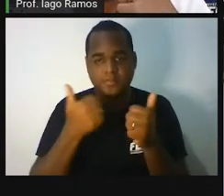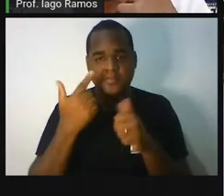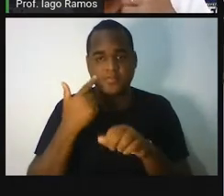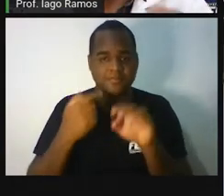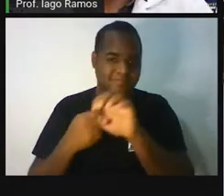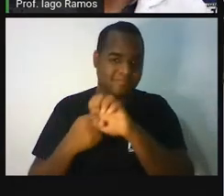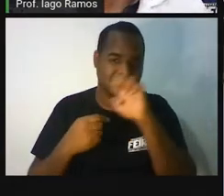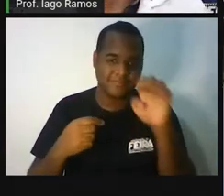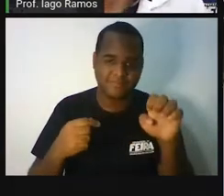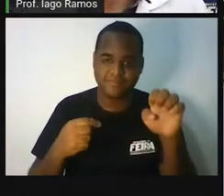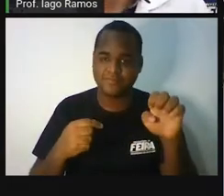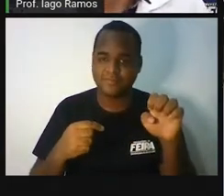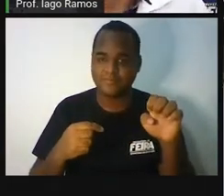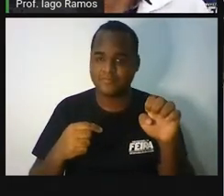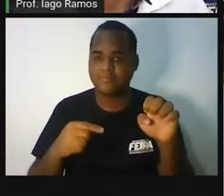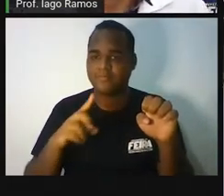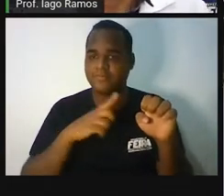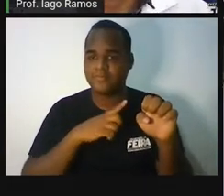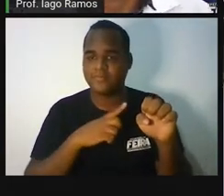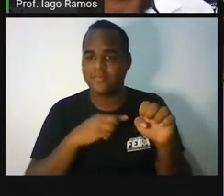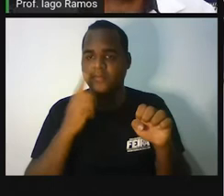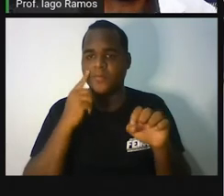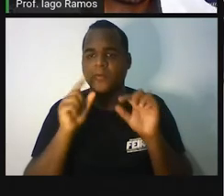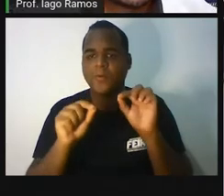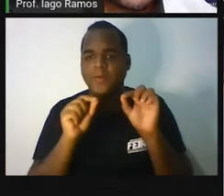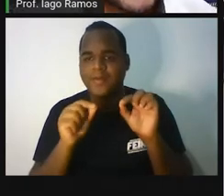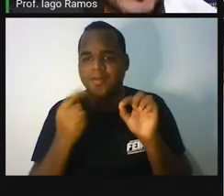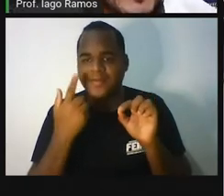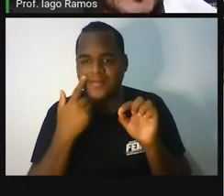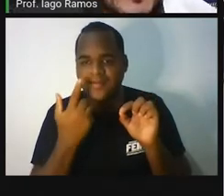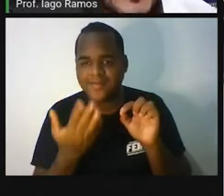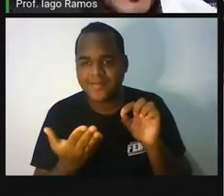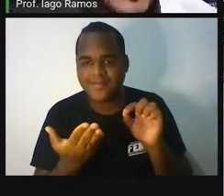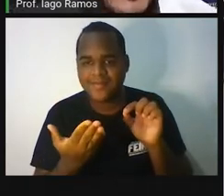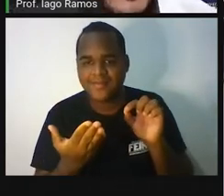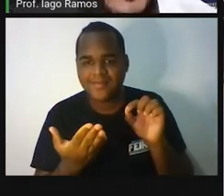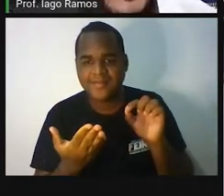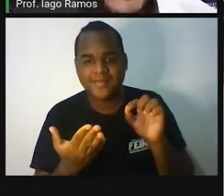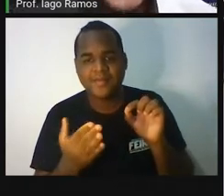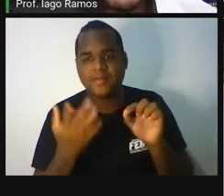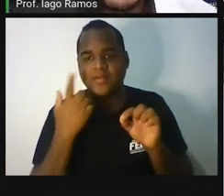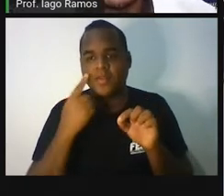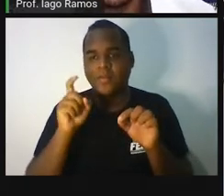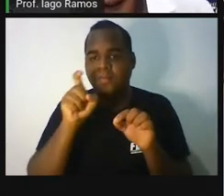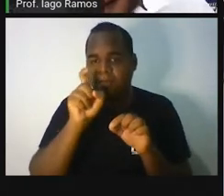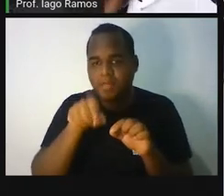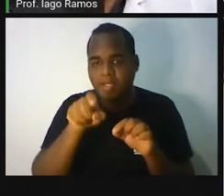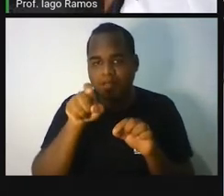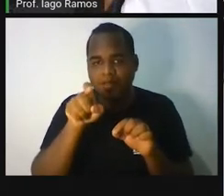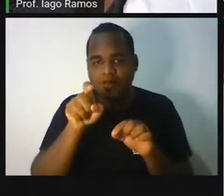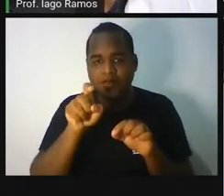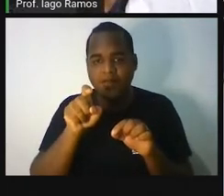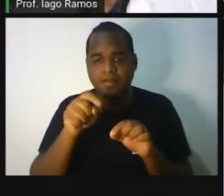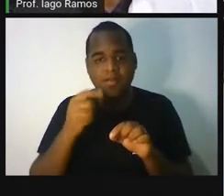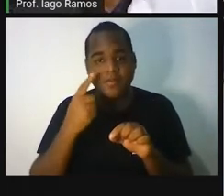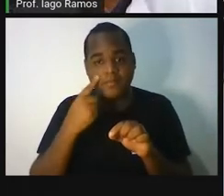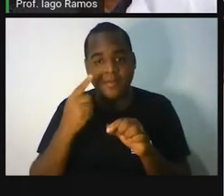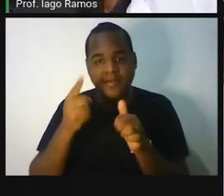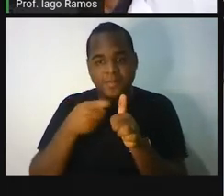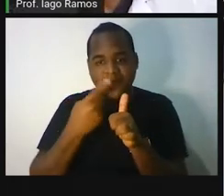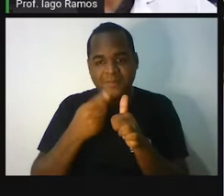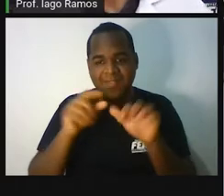cima, tem esse iconezinho da casinha, Olha ele aqui em cima, Se a gente clicar nele, a gente vai lá para aquela primeira